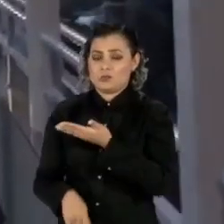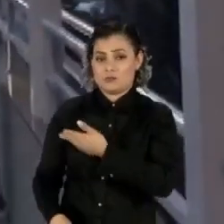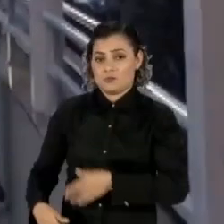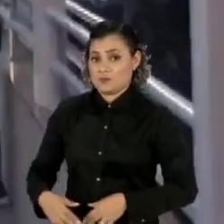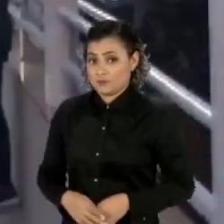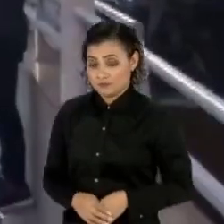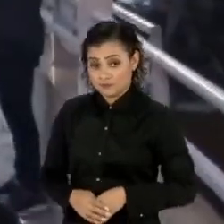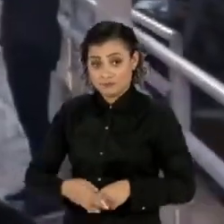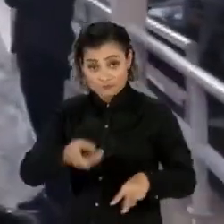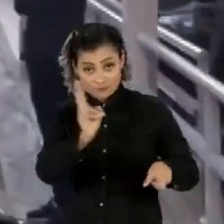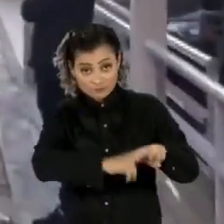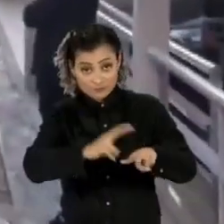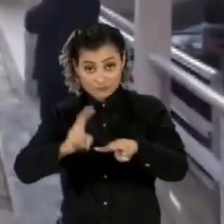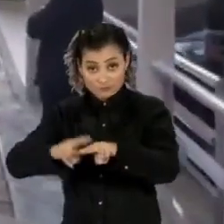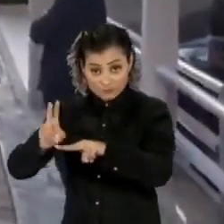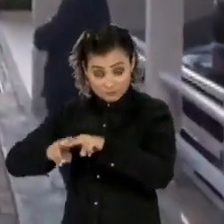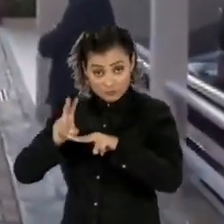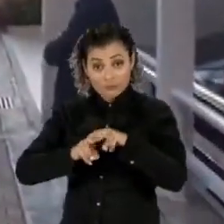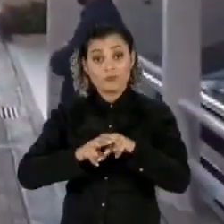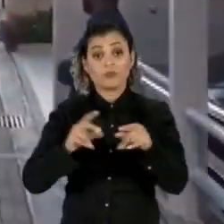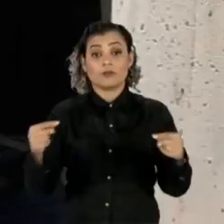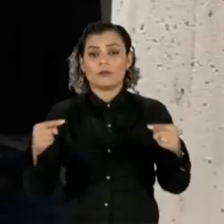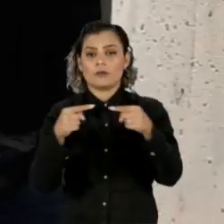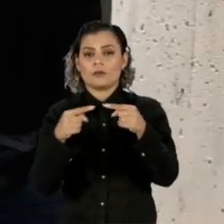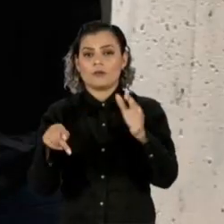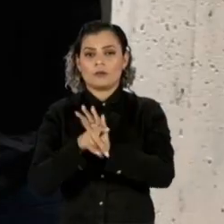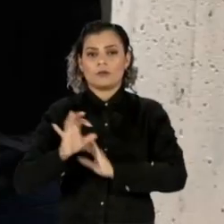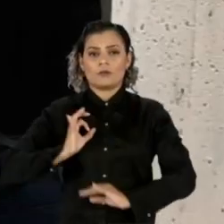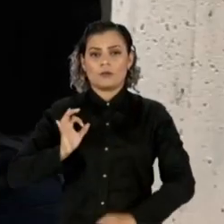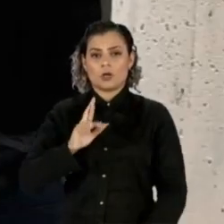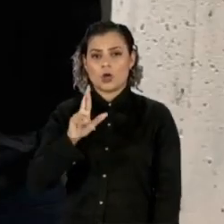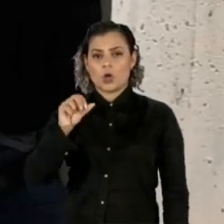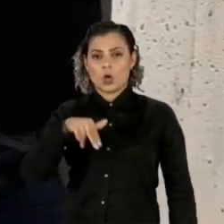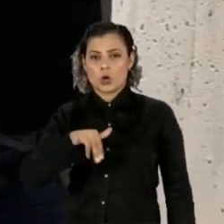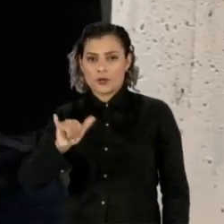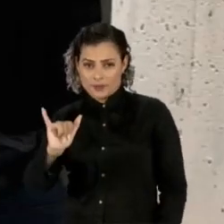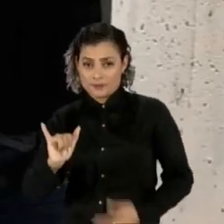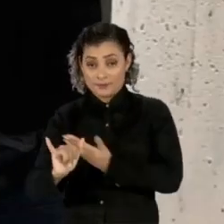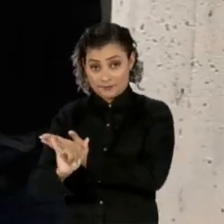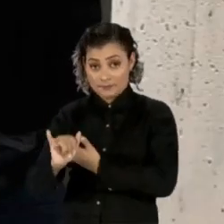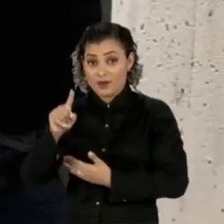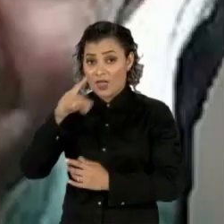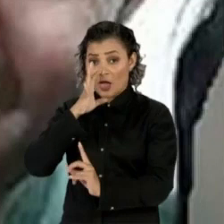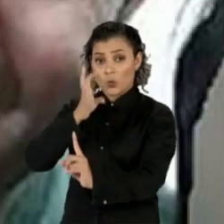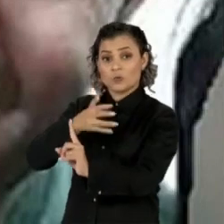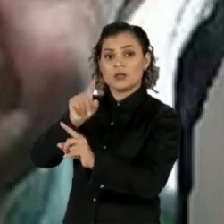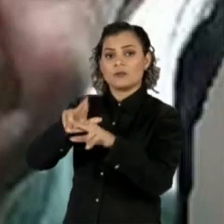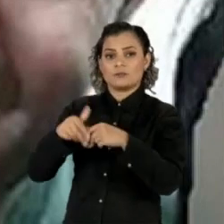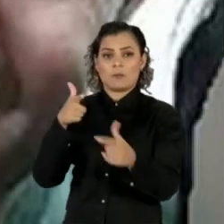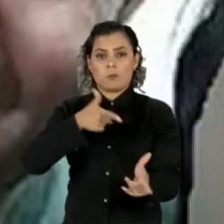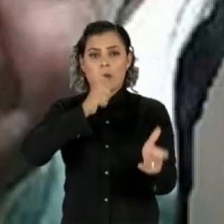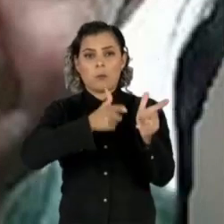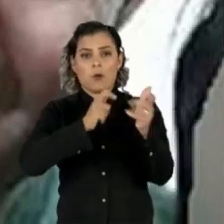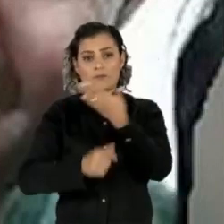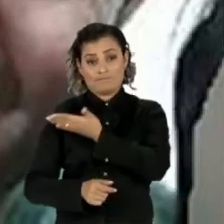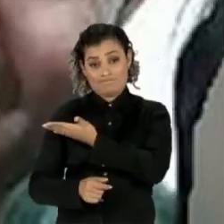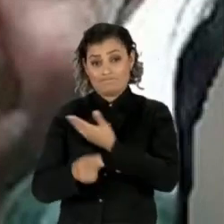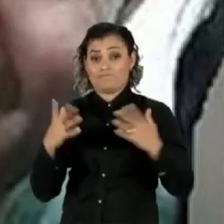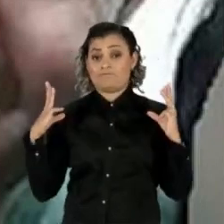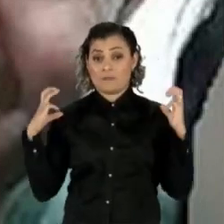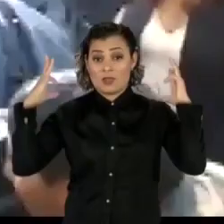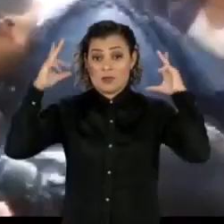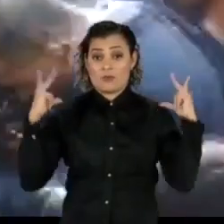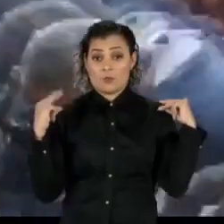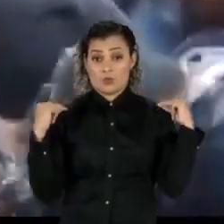Os presos são ligados ao policial reformado Rony Lessa, acusado de ter executado a vereadora e o motorista Anderson